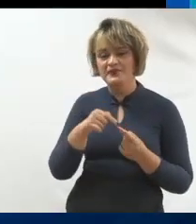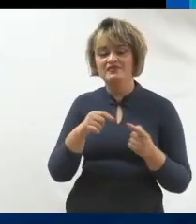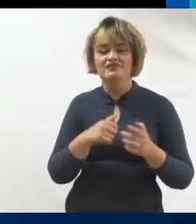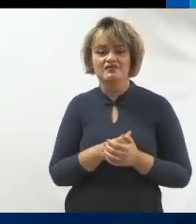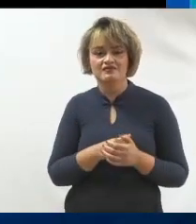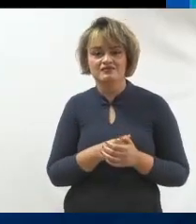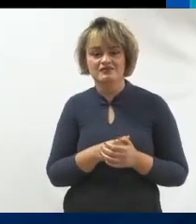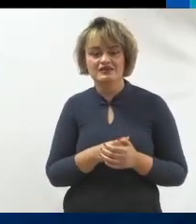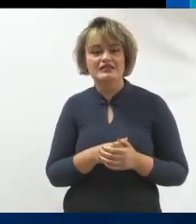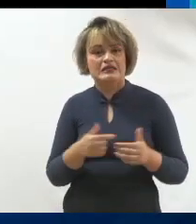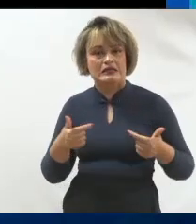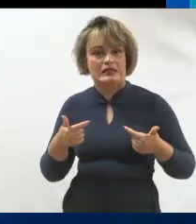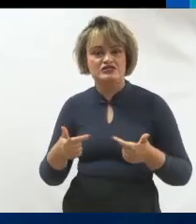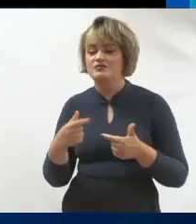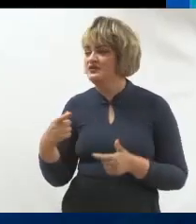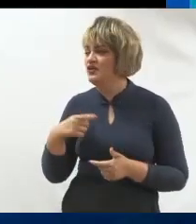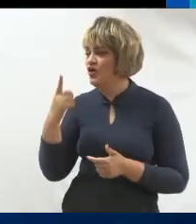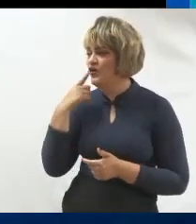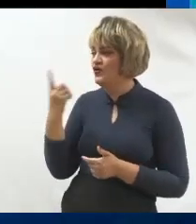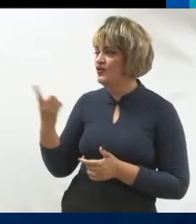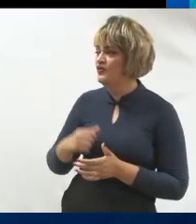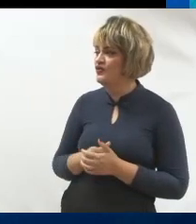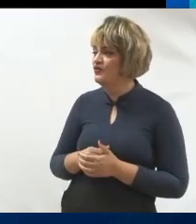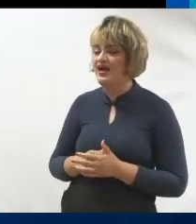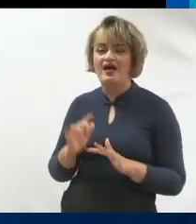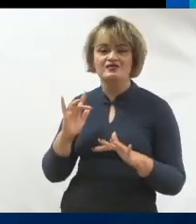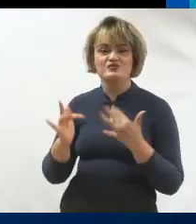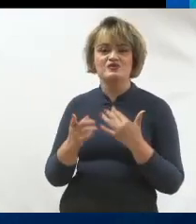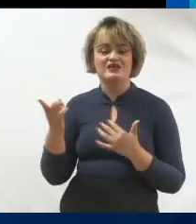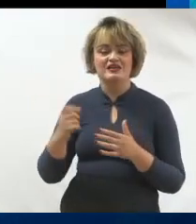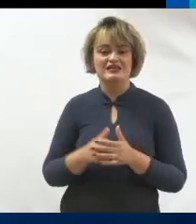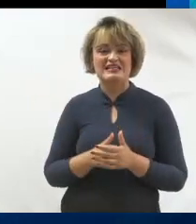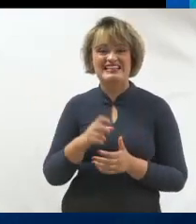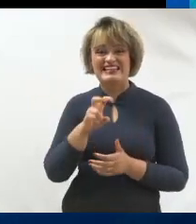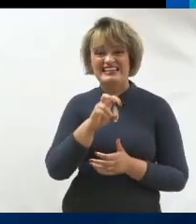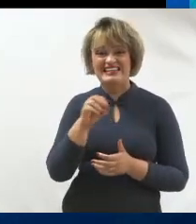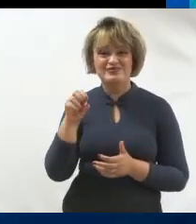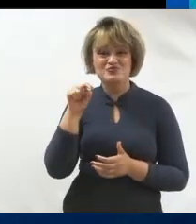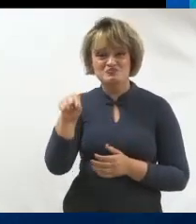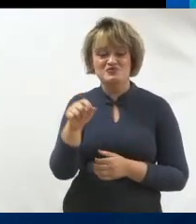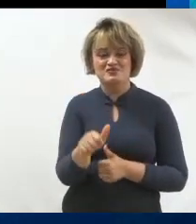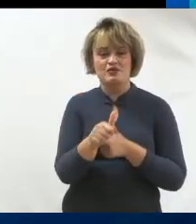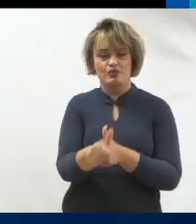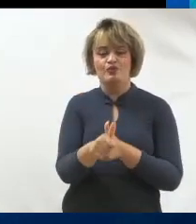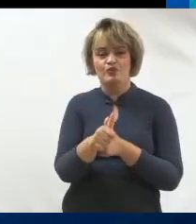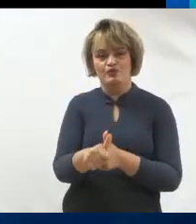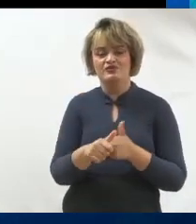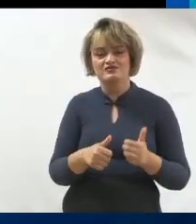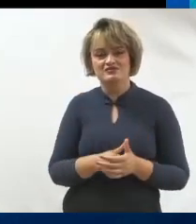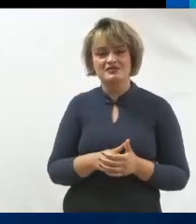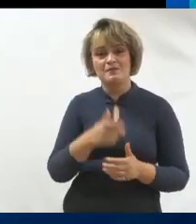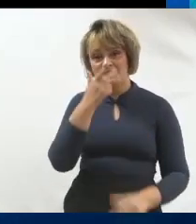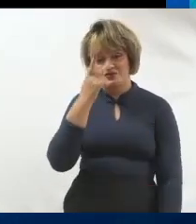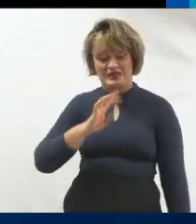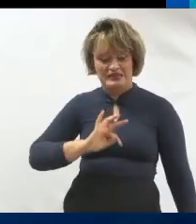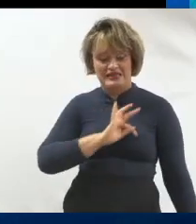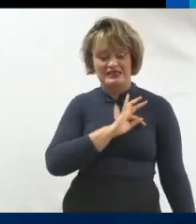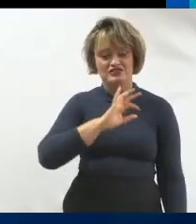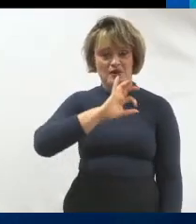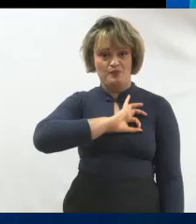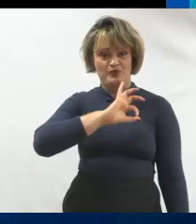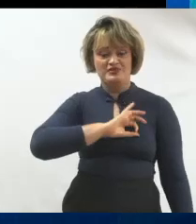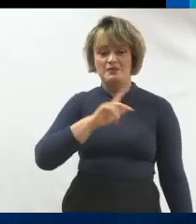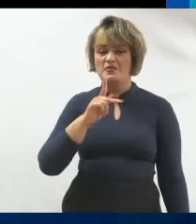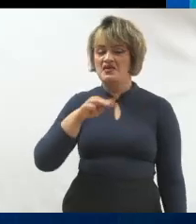ele tem engajamento. Olha isso aqui, a rede social dele. Ele tem mais de 500 mil seguidores. Um Tenente da Polícia Militar que não